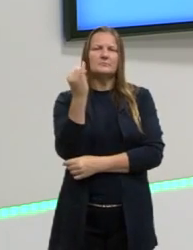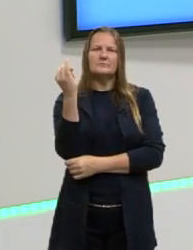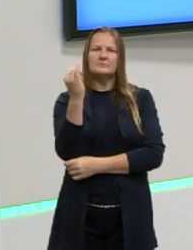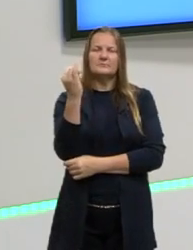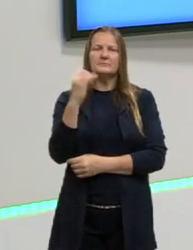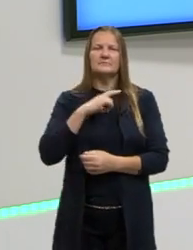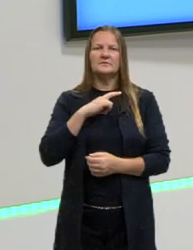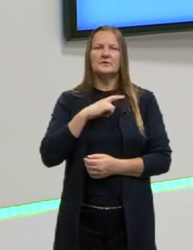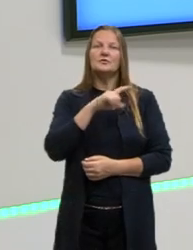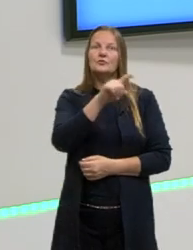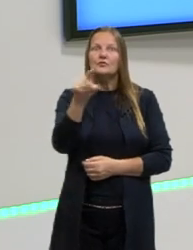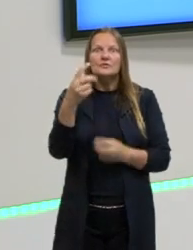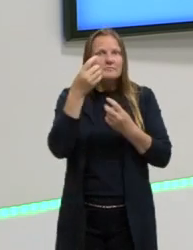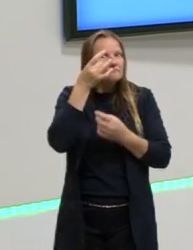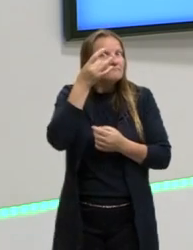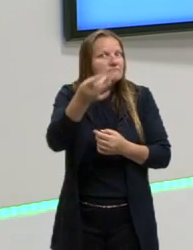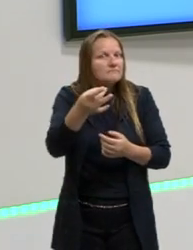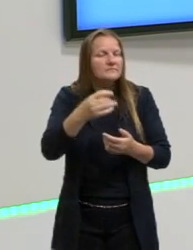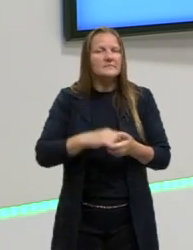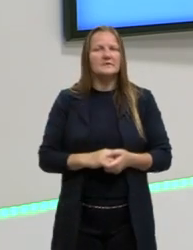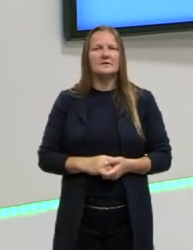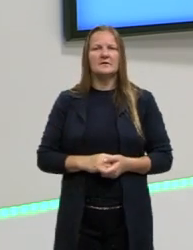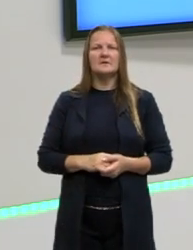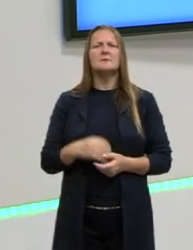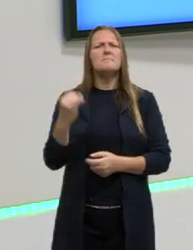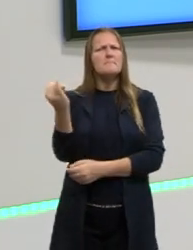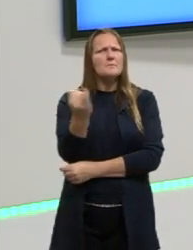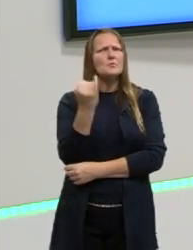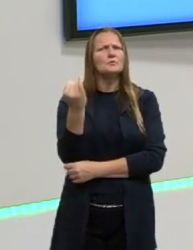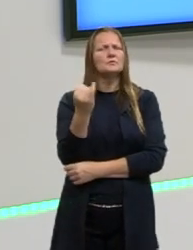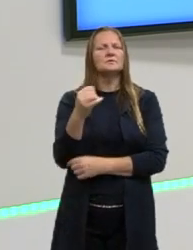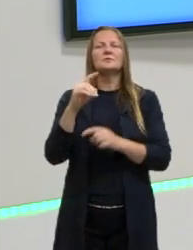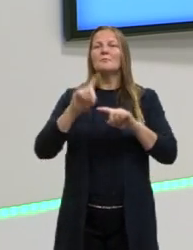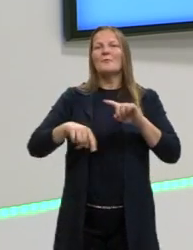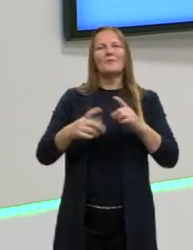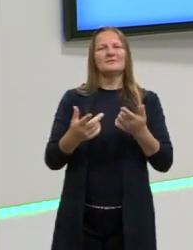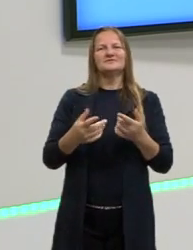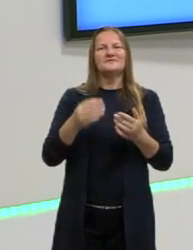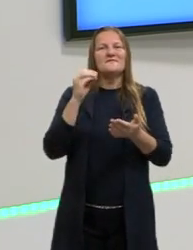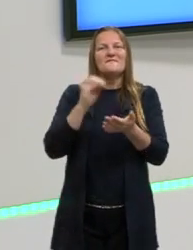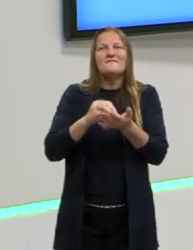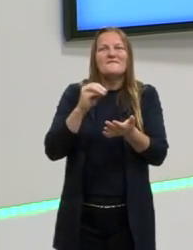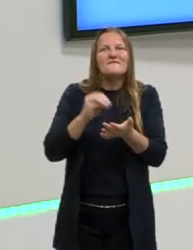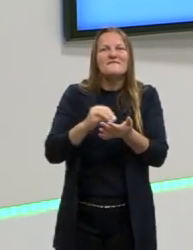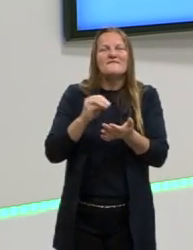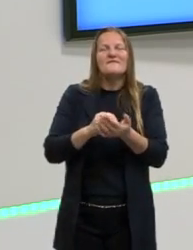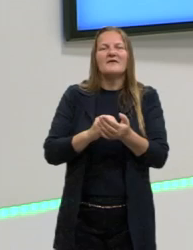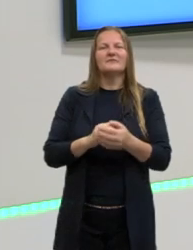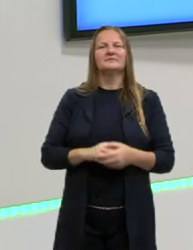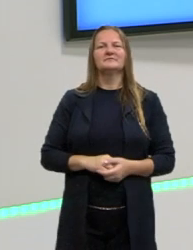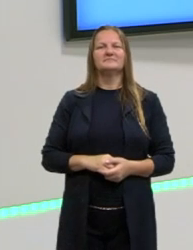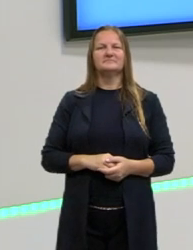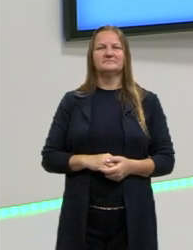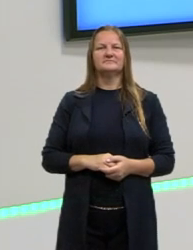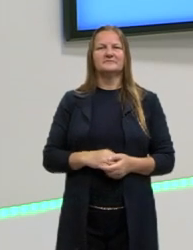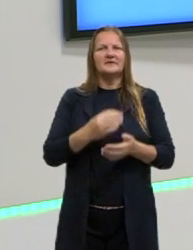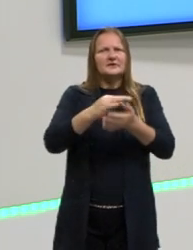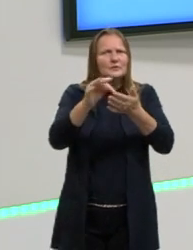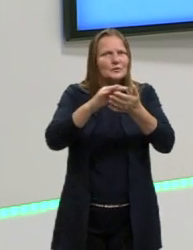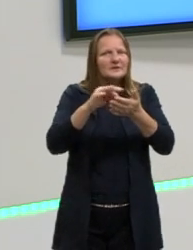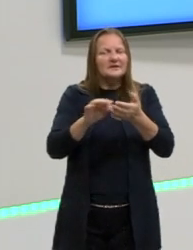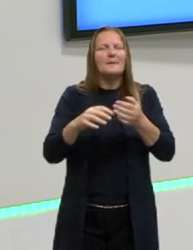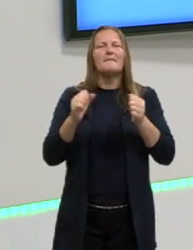Que tu fique atento e que tu fique atenta para que não pode faltar esse embasamento teórico. Então,